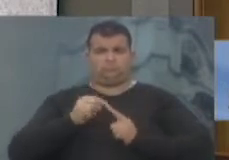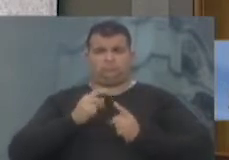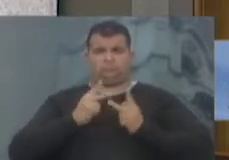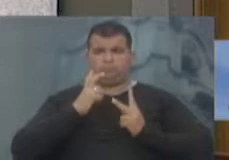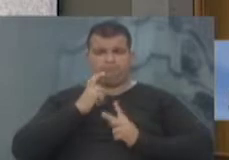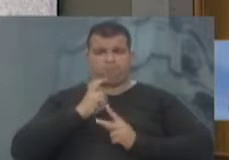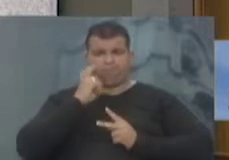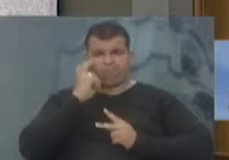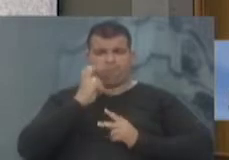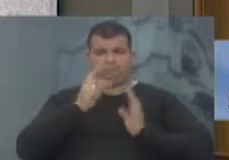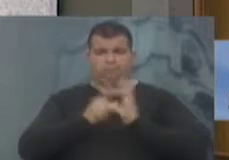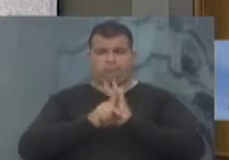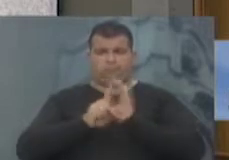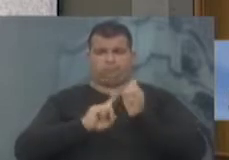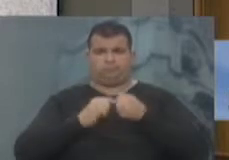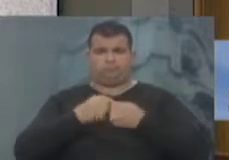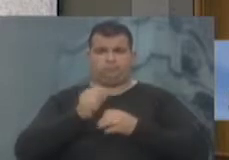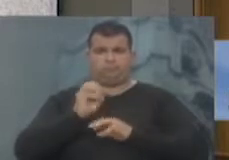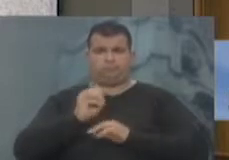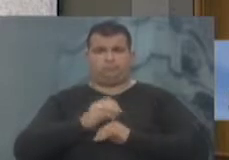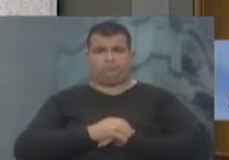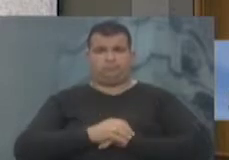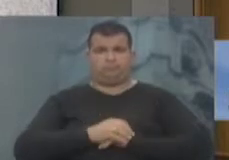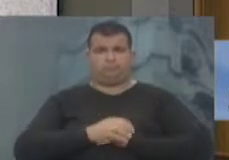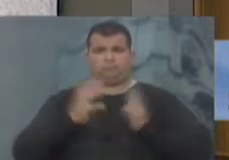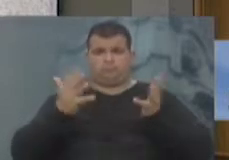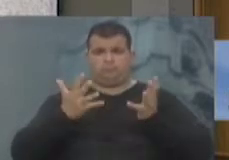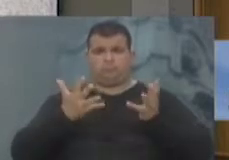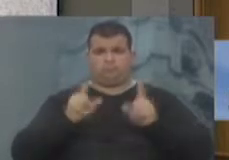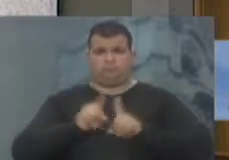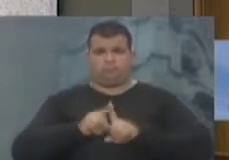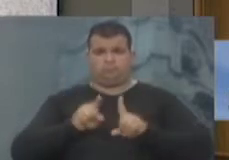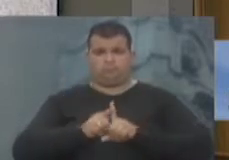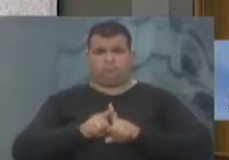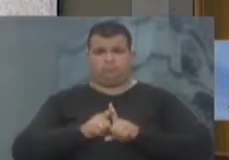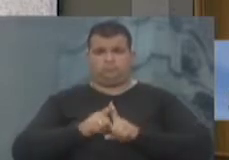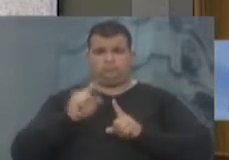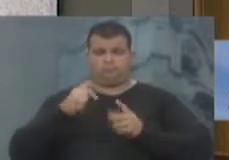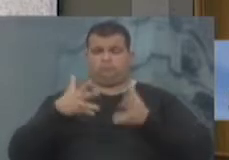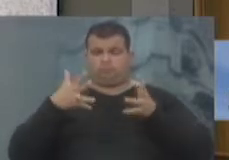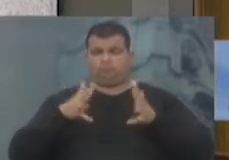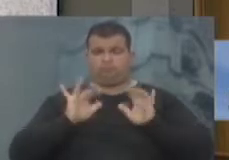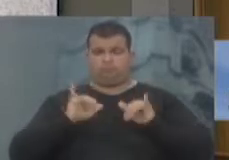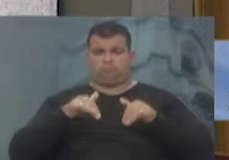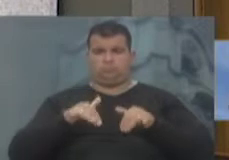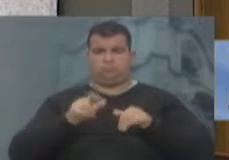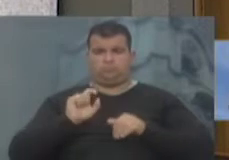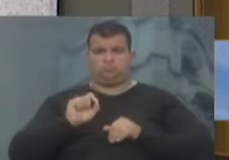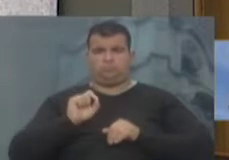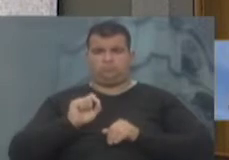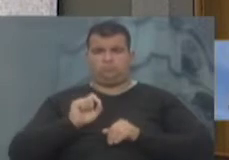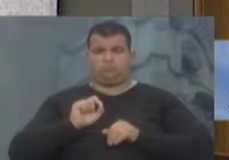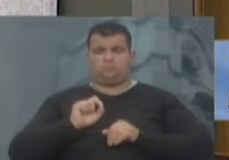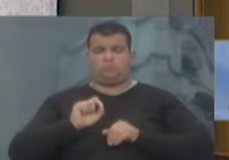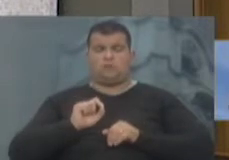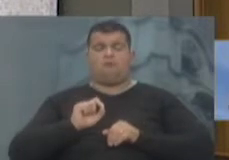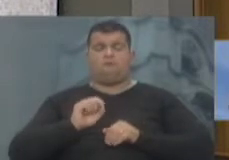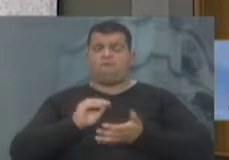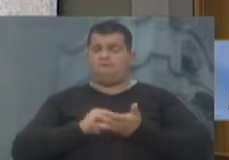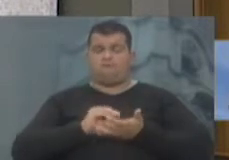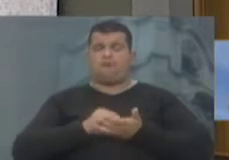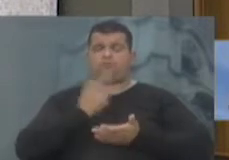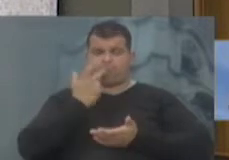vergonha para Porto Alegre. Agora também é o resultado das omissões